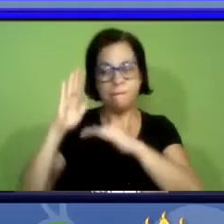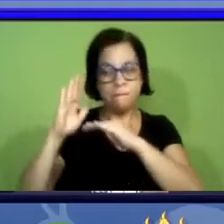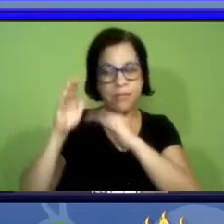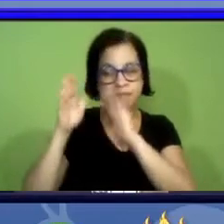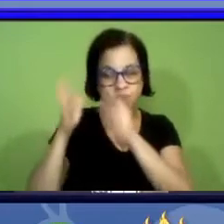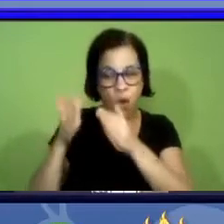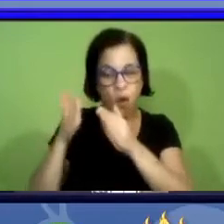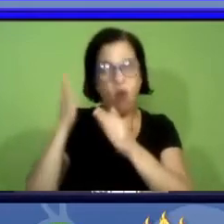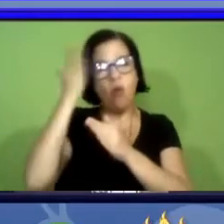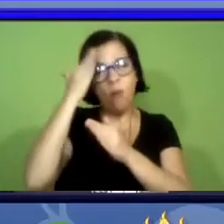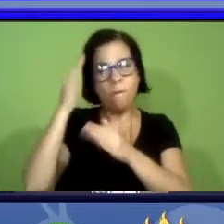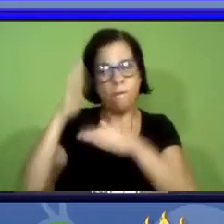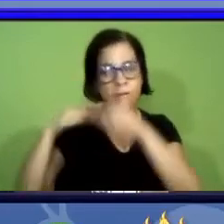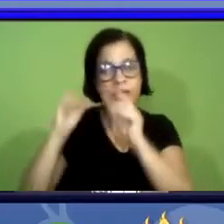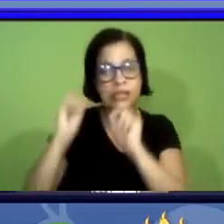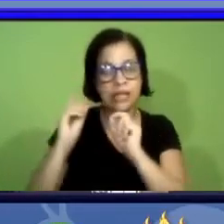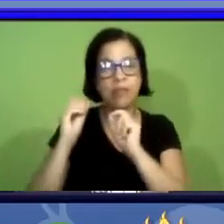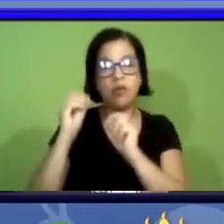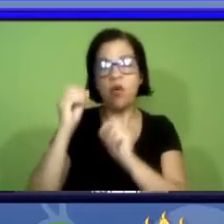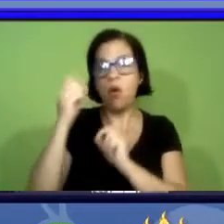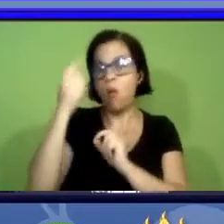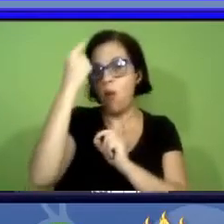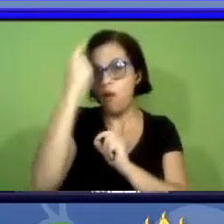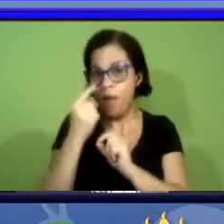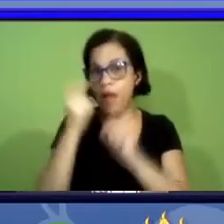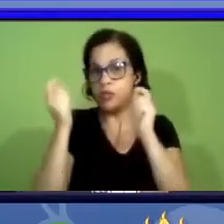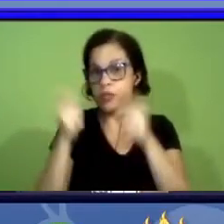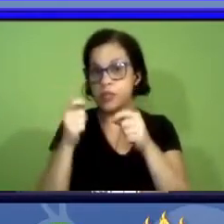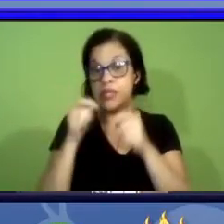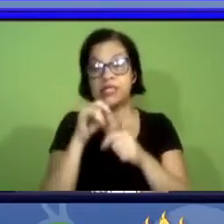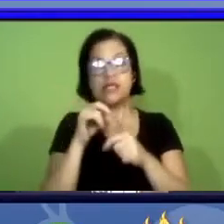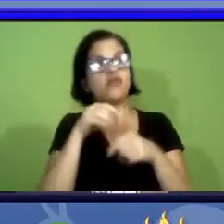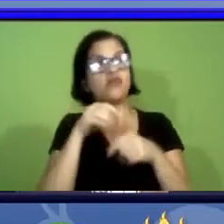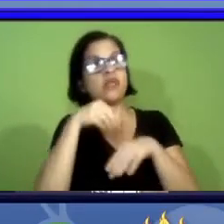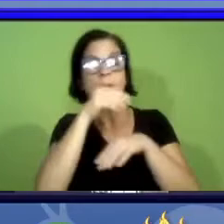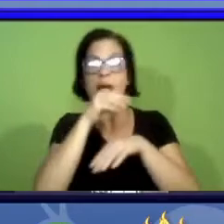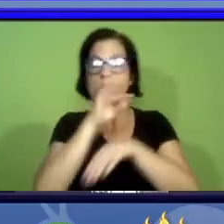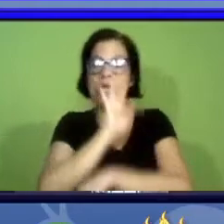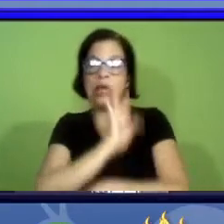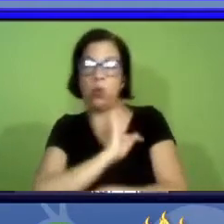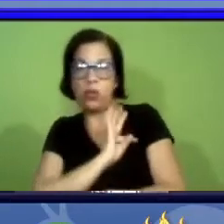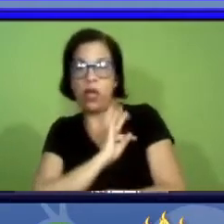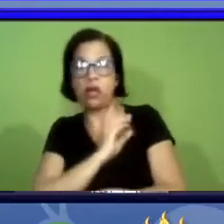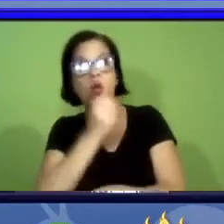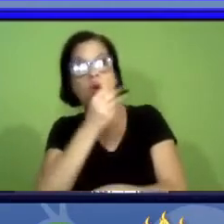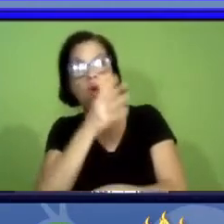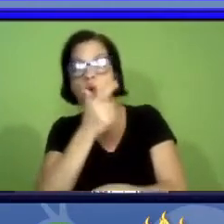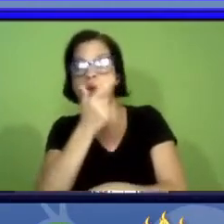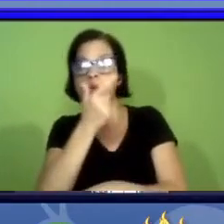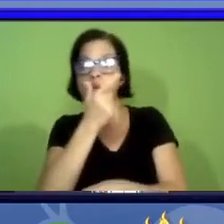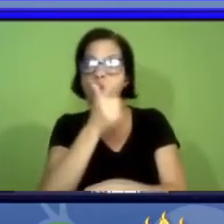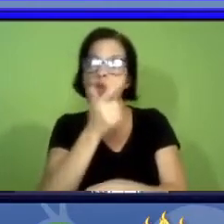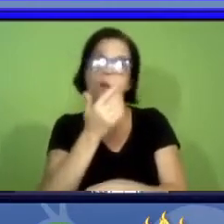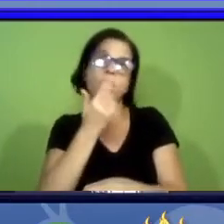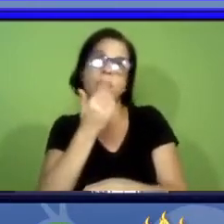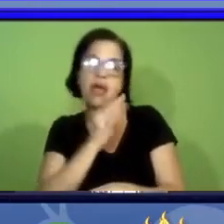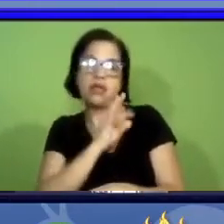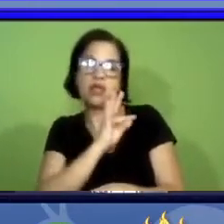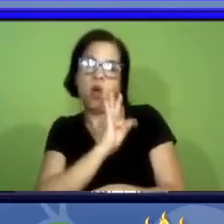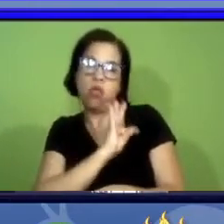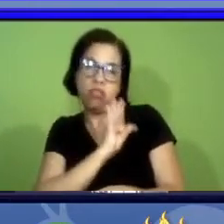a imagem tem que ser trabalhada se você manda um técnico ou pede a um técnico